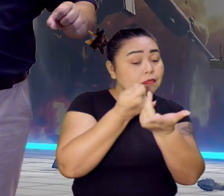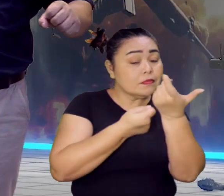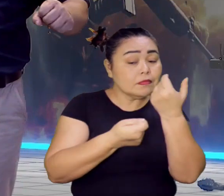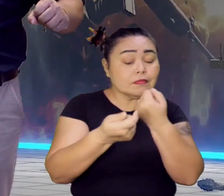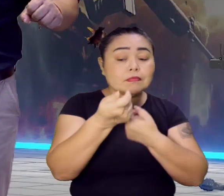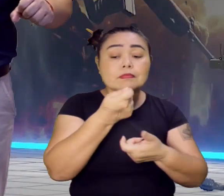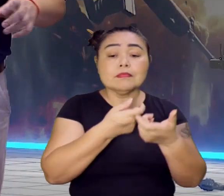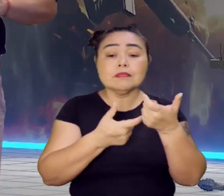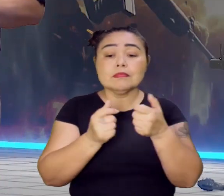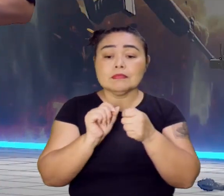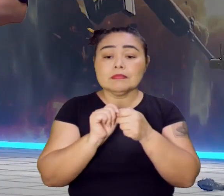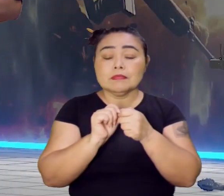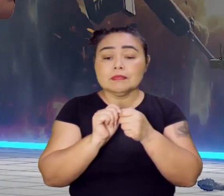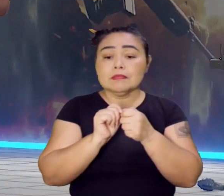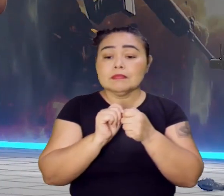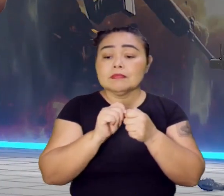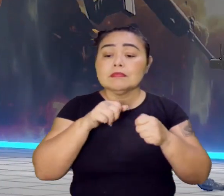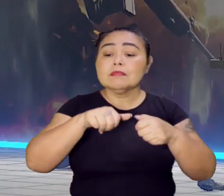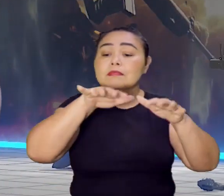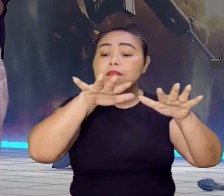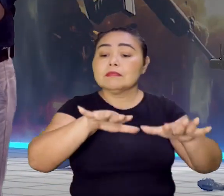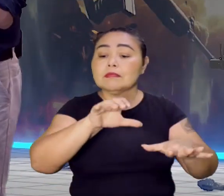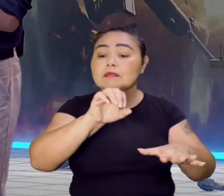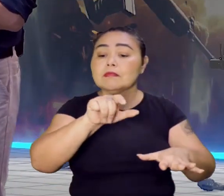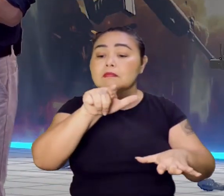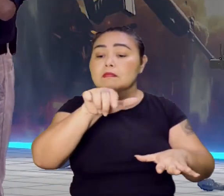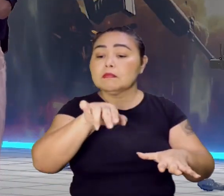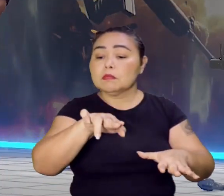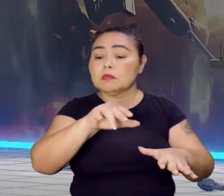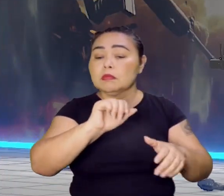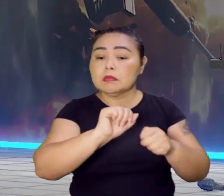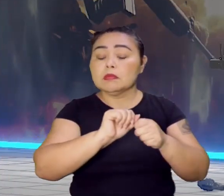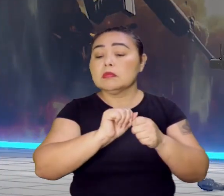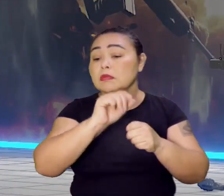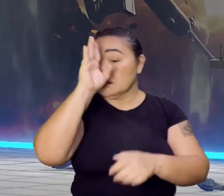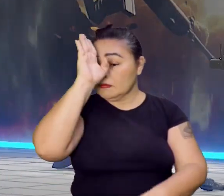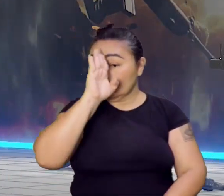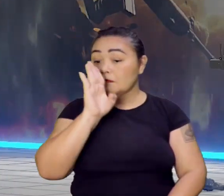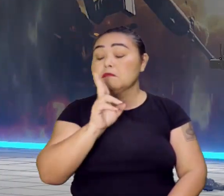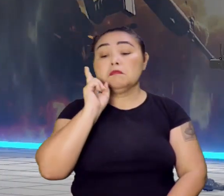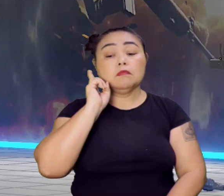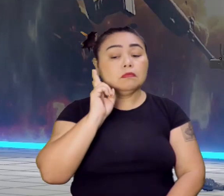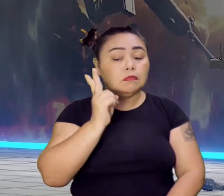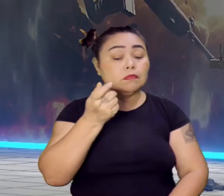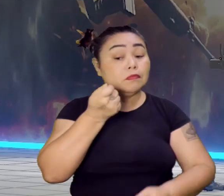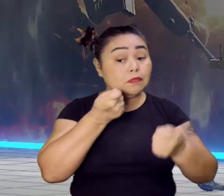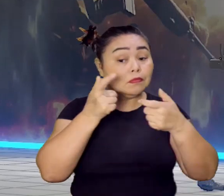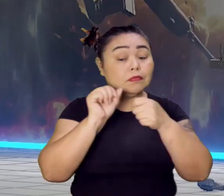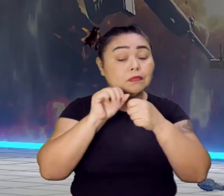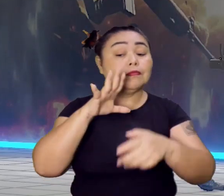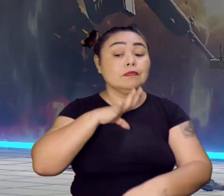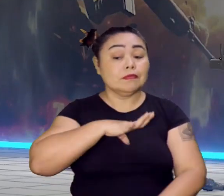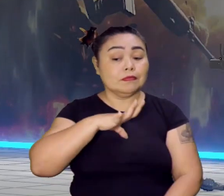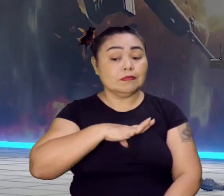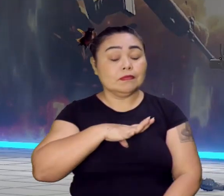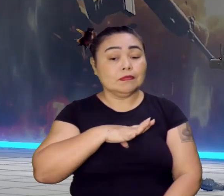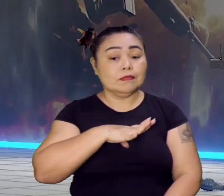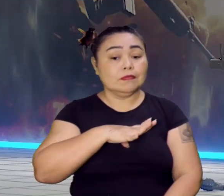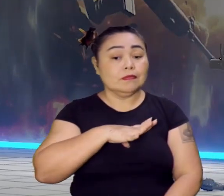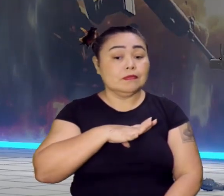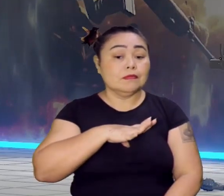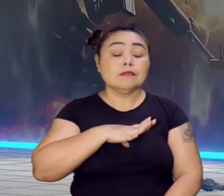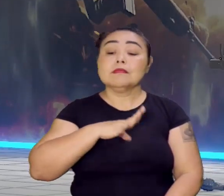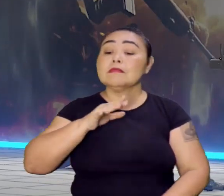ocupação colonial. O Brasil continuou sendo controlado pelos portugueses. A